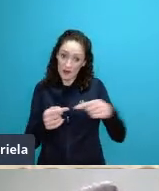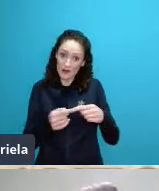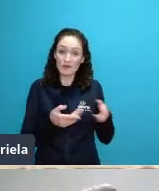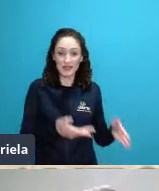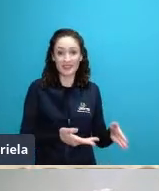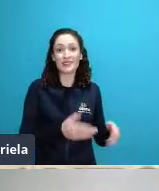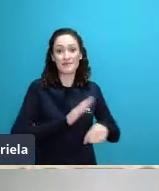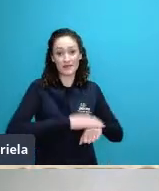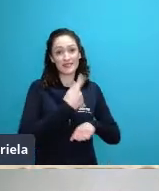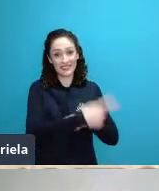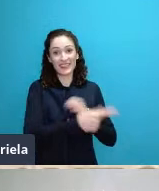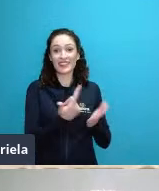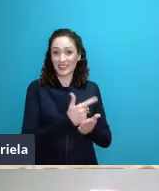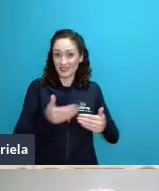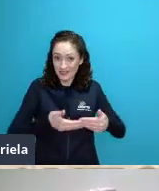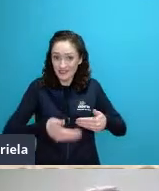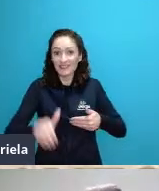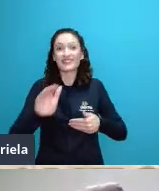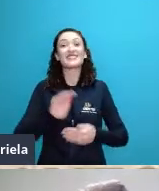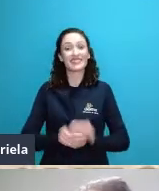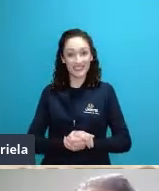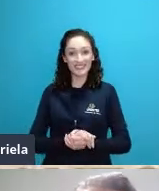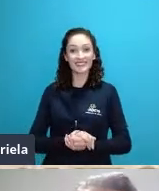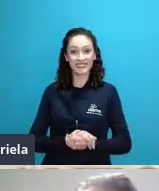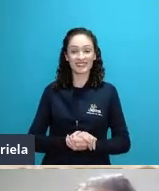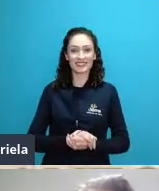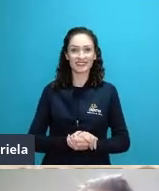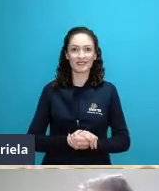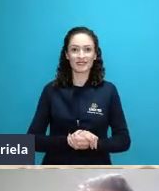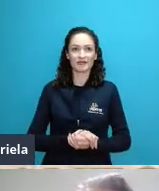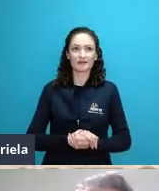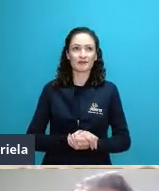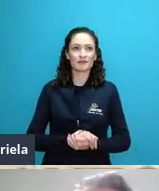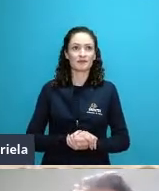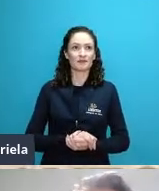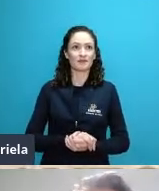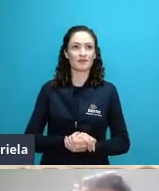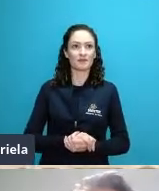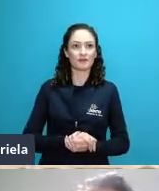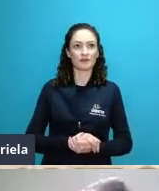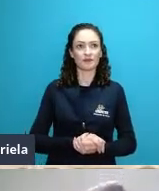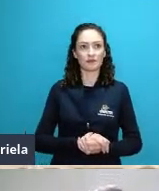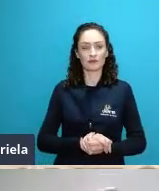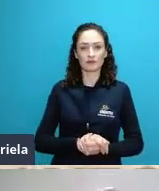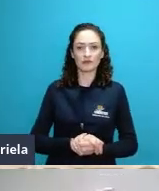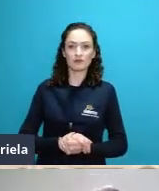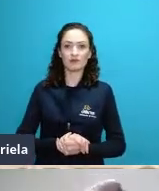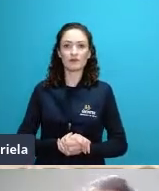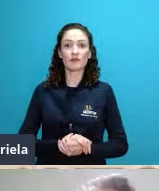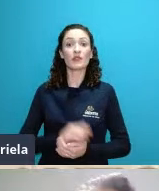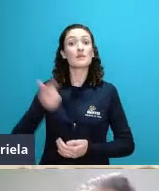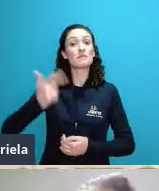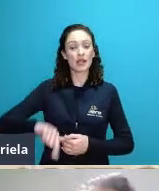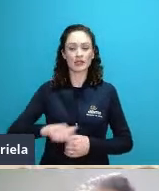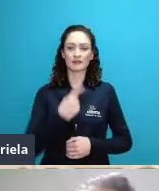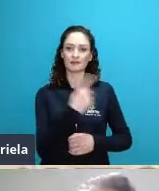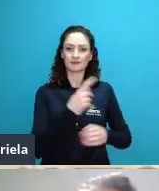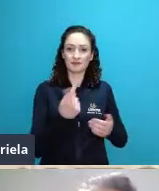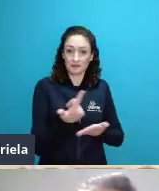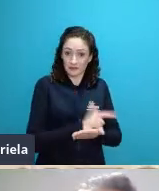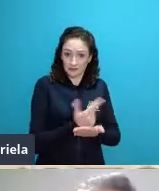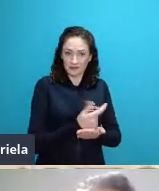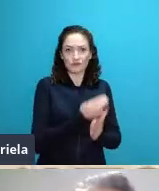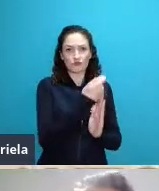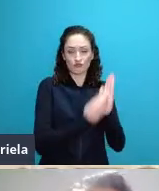e aí nesse livro o que aconteceu o Odum trouxe esse cone que